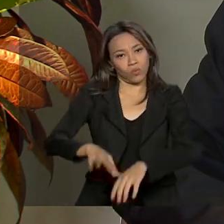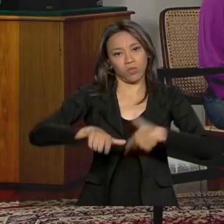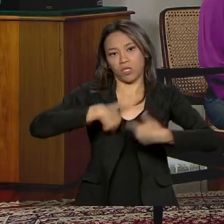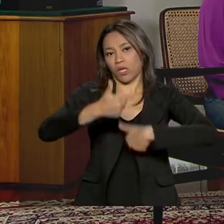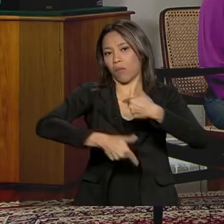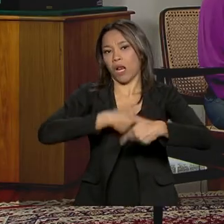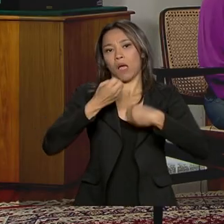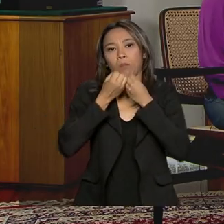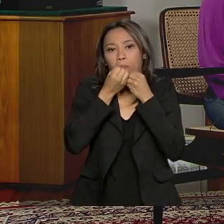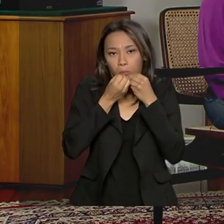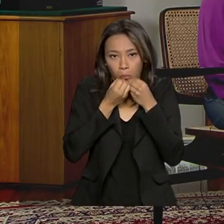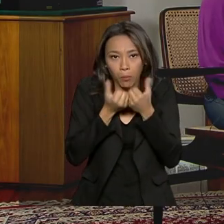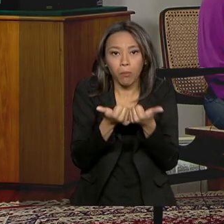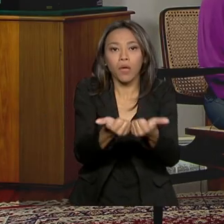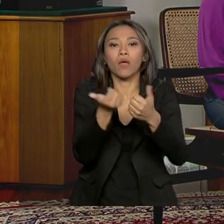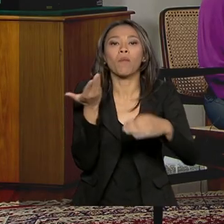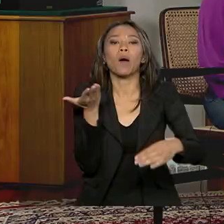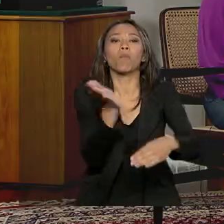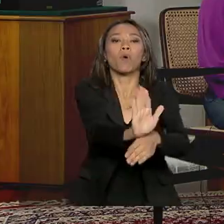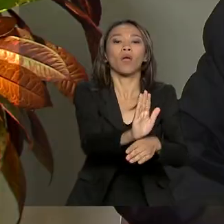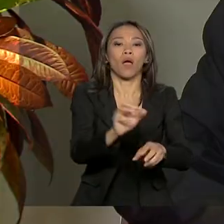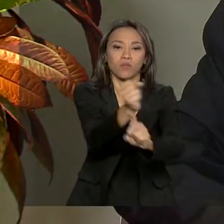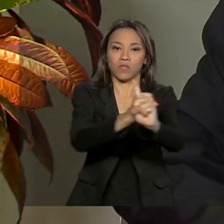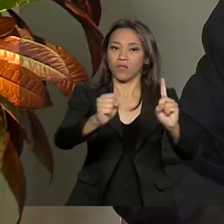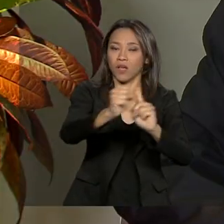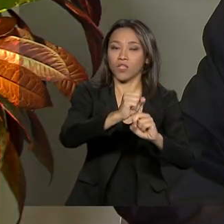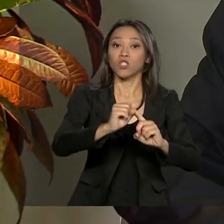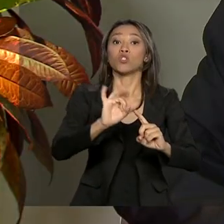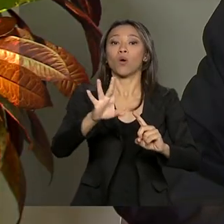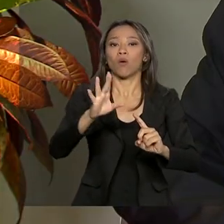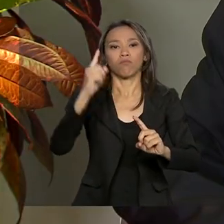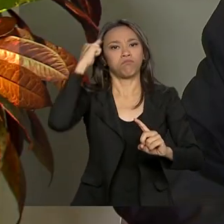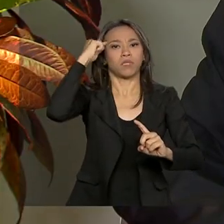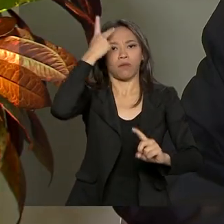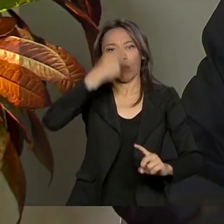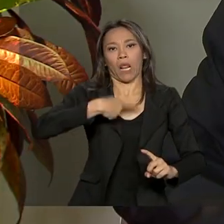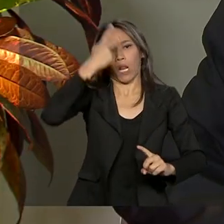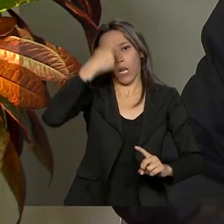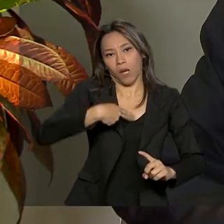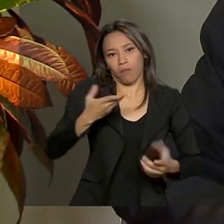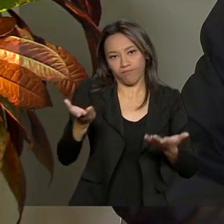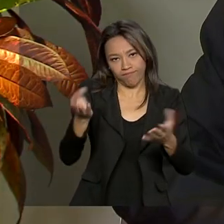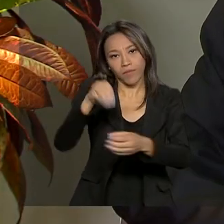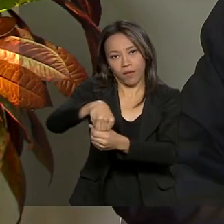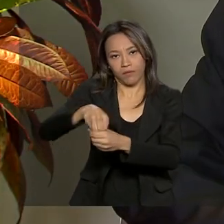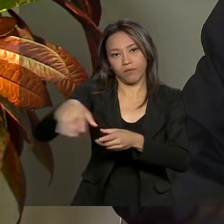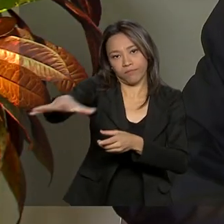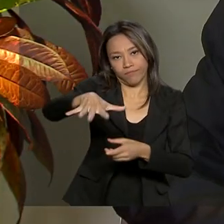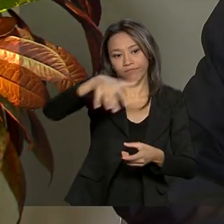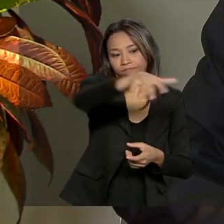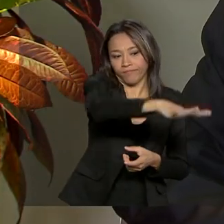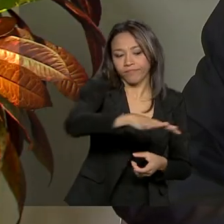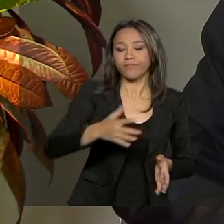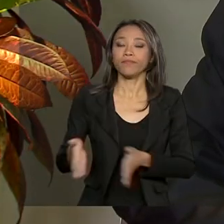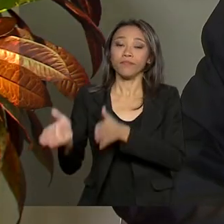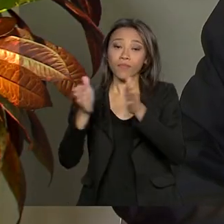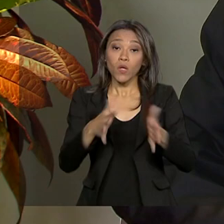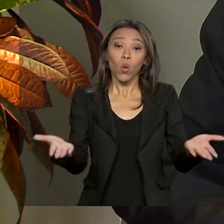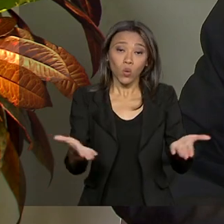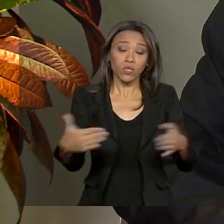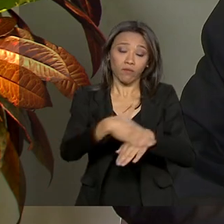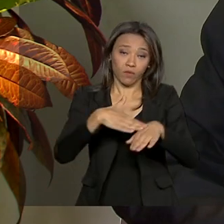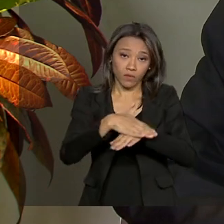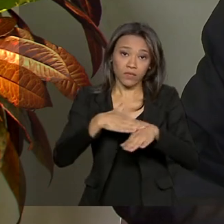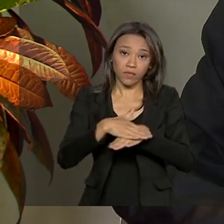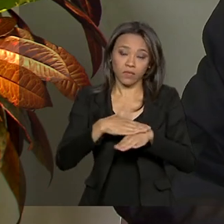seu próprio bem. Ele ainda vai mexer muito nisso. Uma outra prioridade regional, por exemplo. Hoje mesmo, nós não estávamos conversando sobre isso.